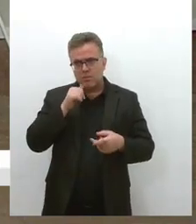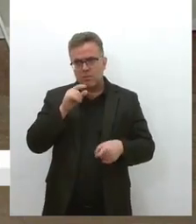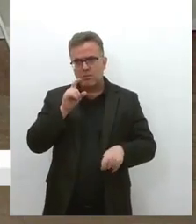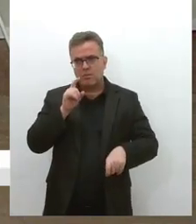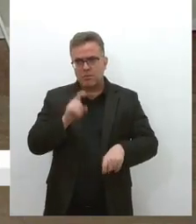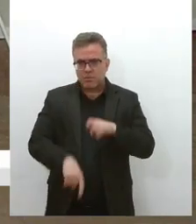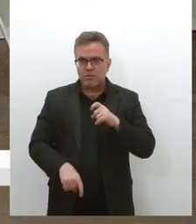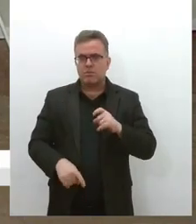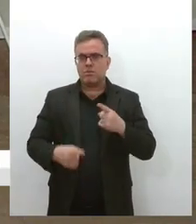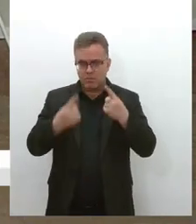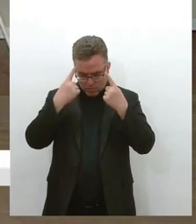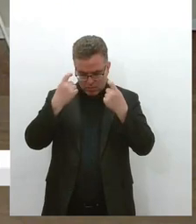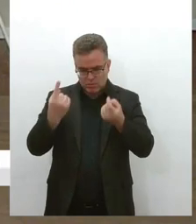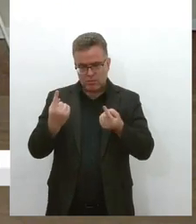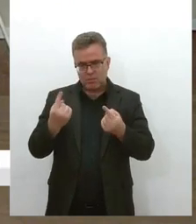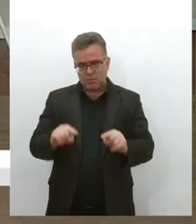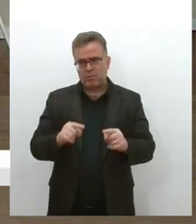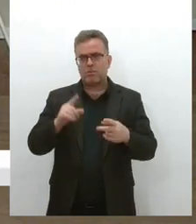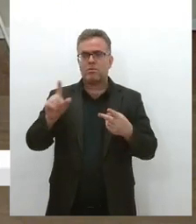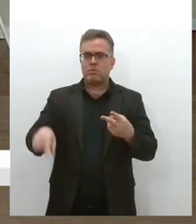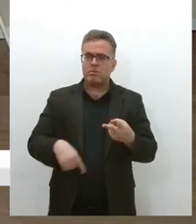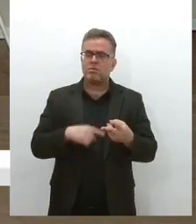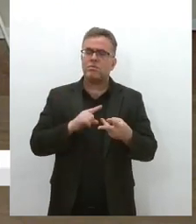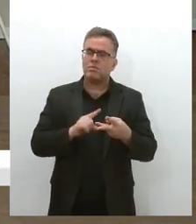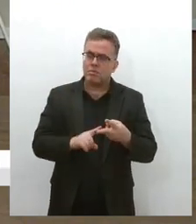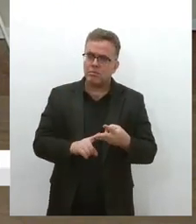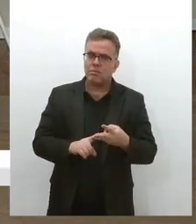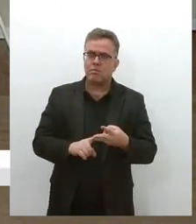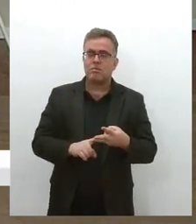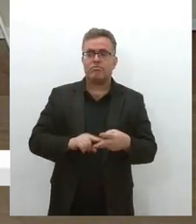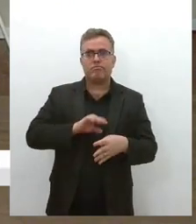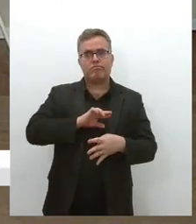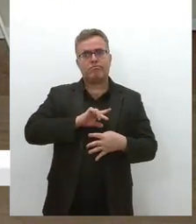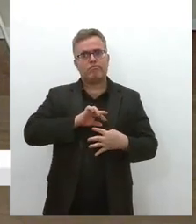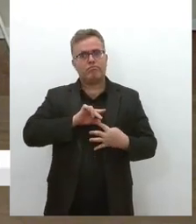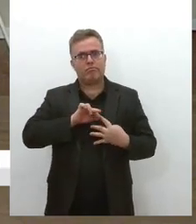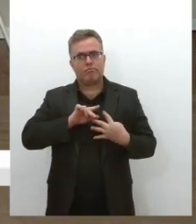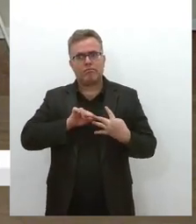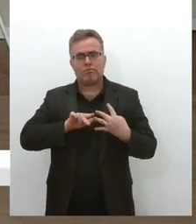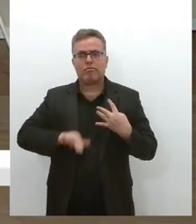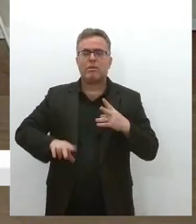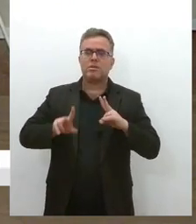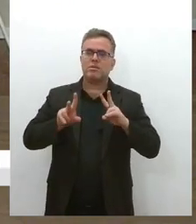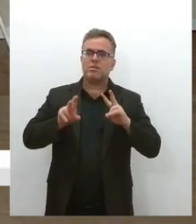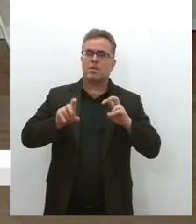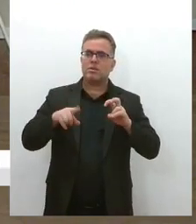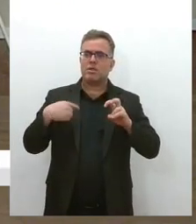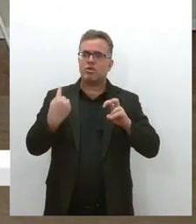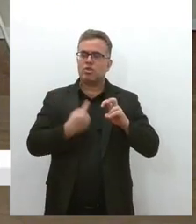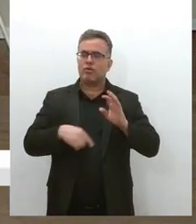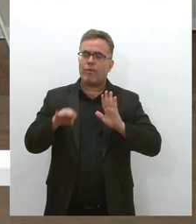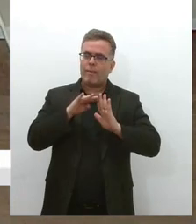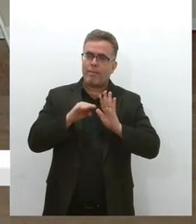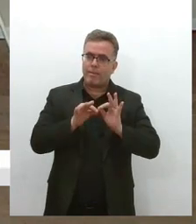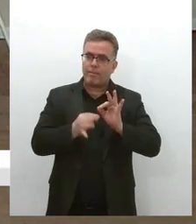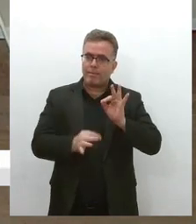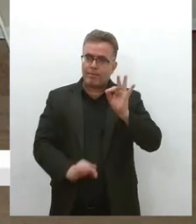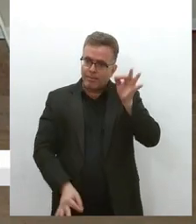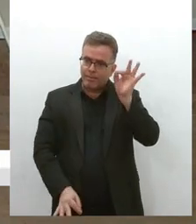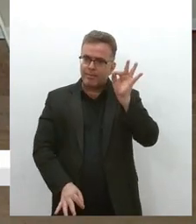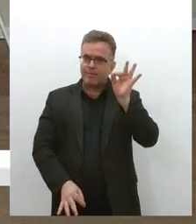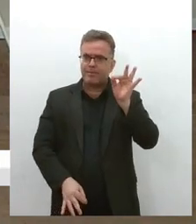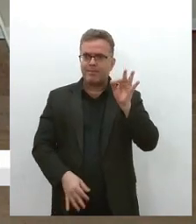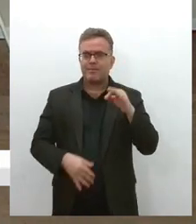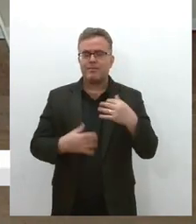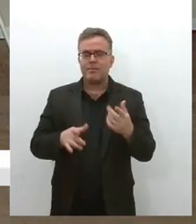violência, né, e, enfim, vários casos que, se a gente for listar aqui, a lista é muito grande, né,